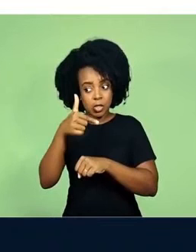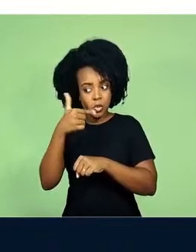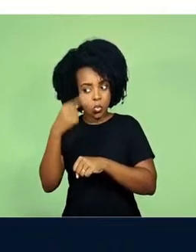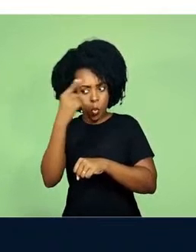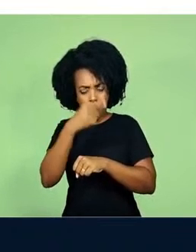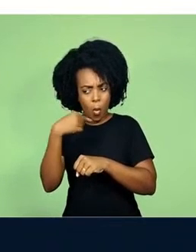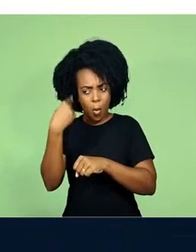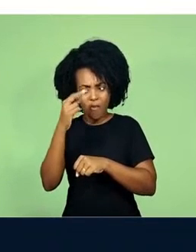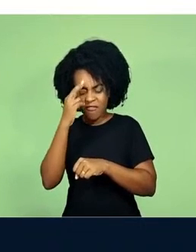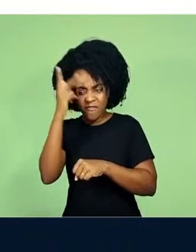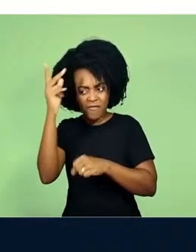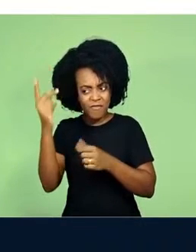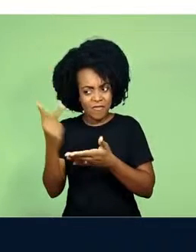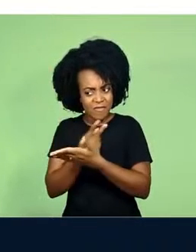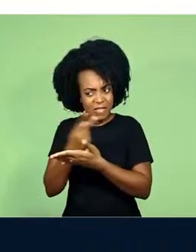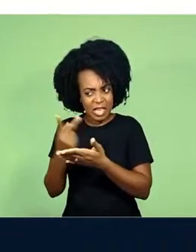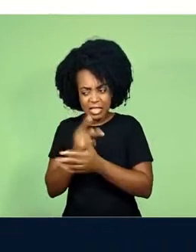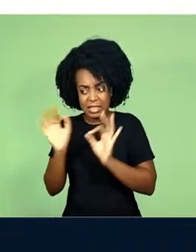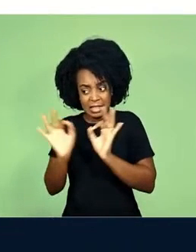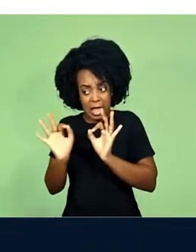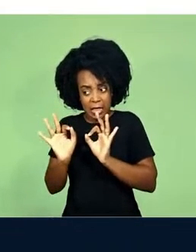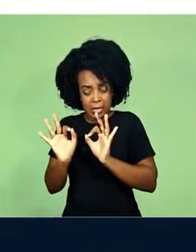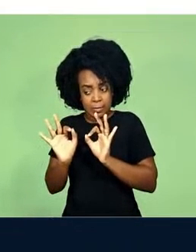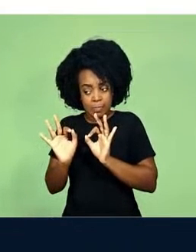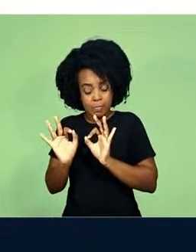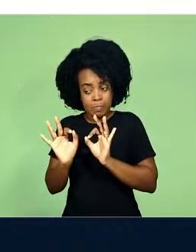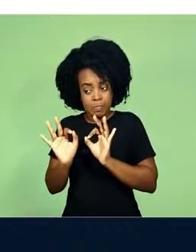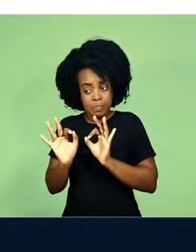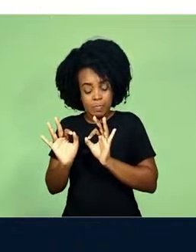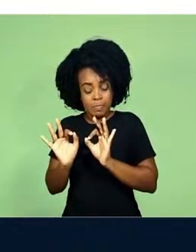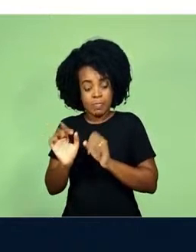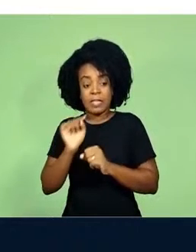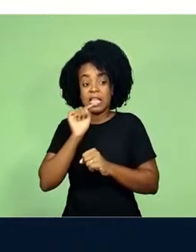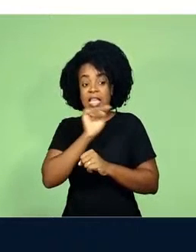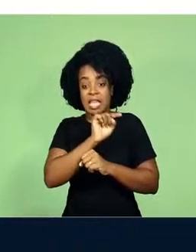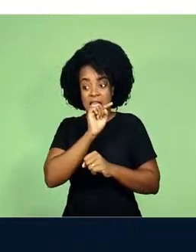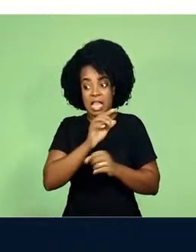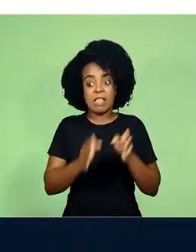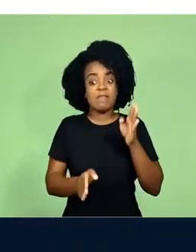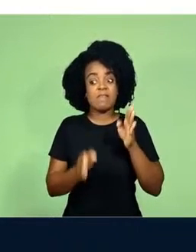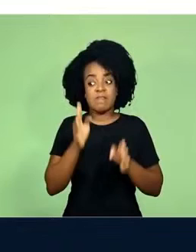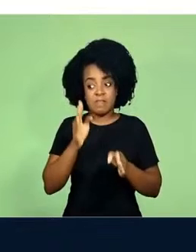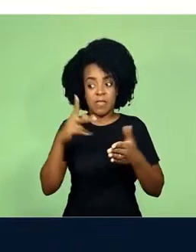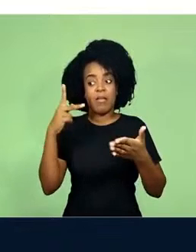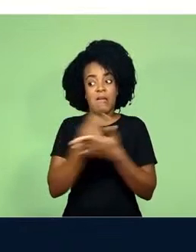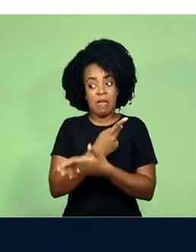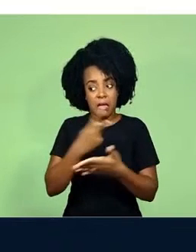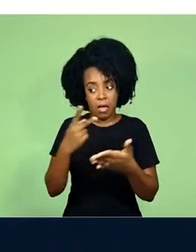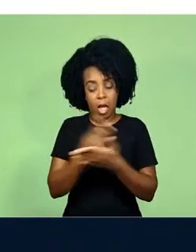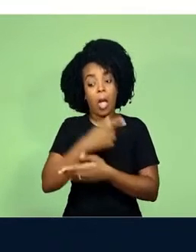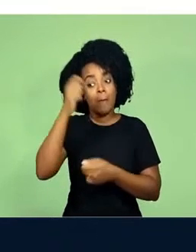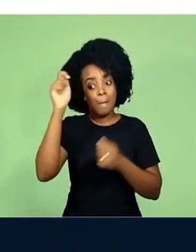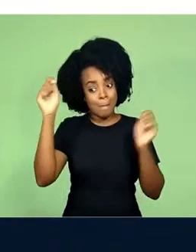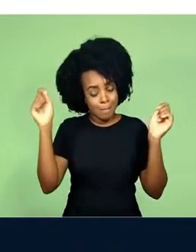questão é, se ela falhar, Raul cometeu um erro. E se ele cometeu um erro, ele pode cometer outros.